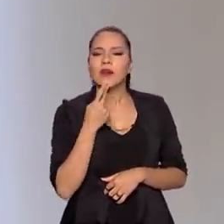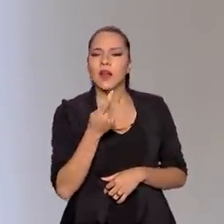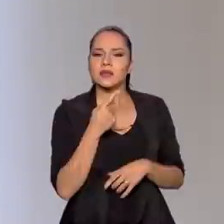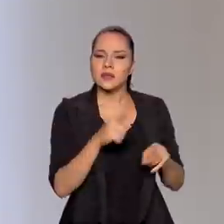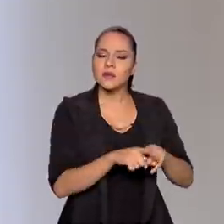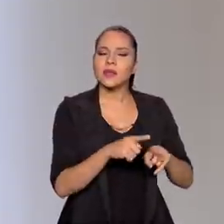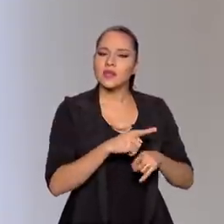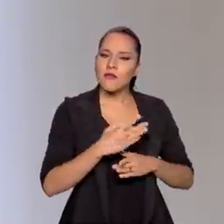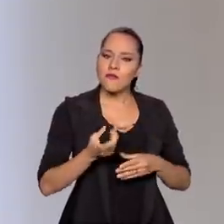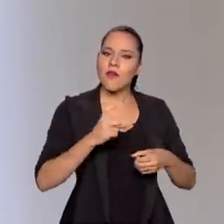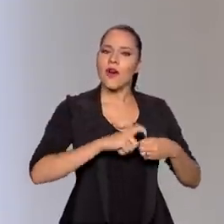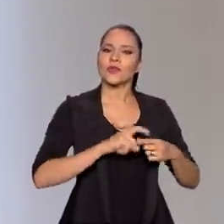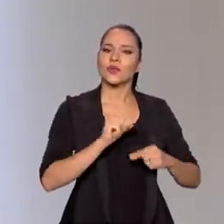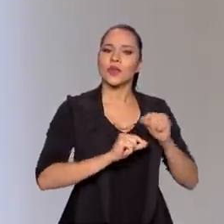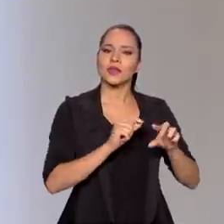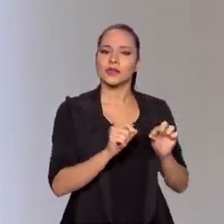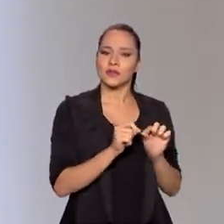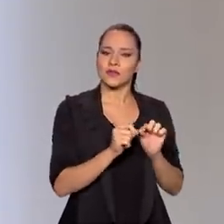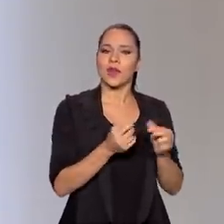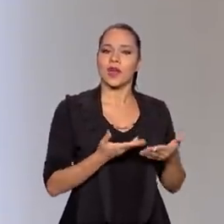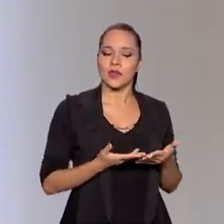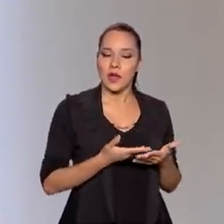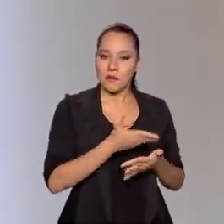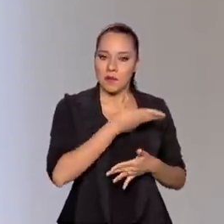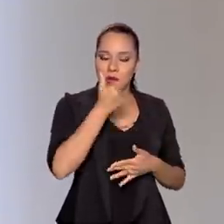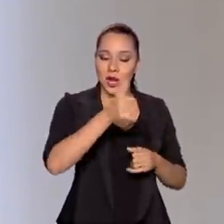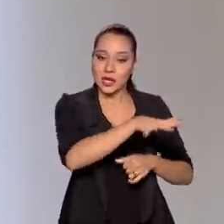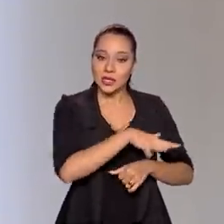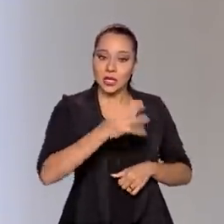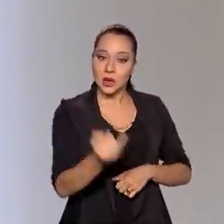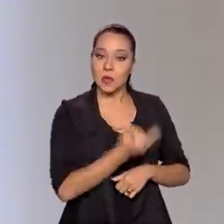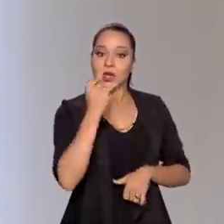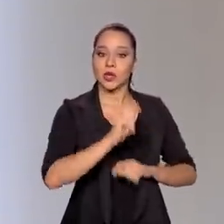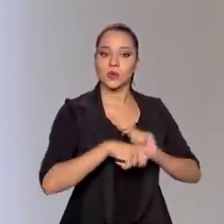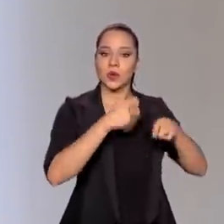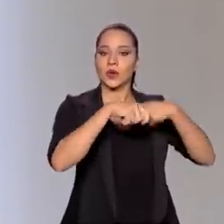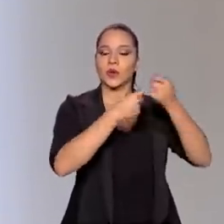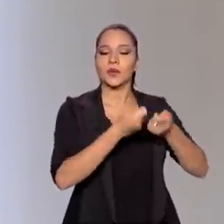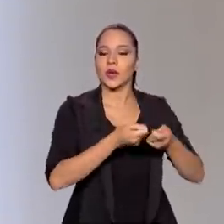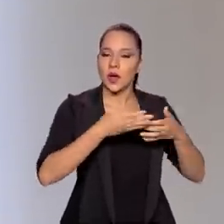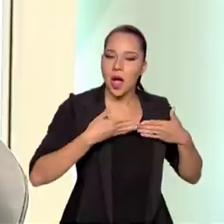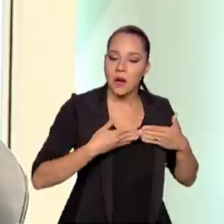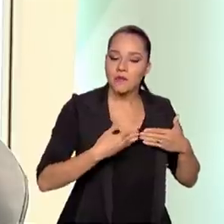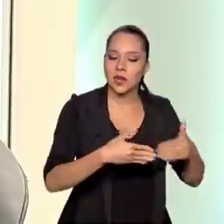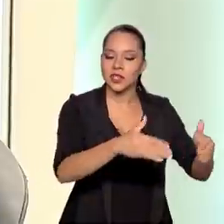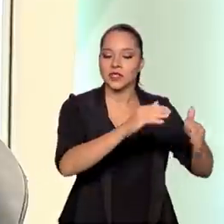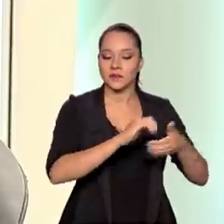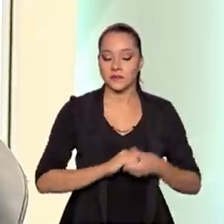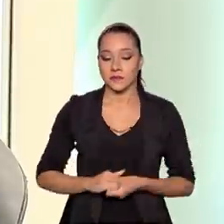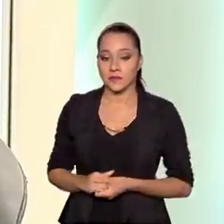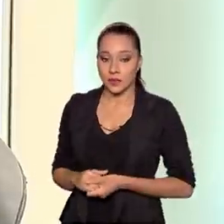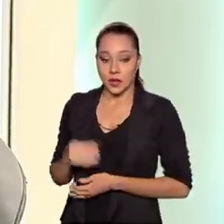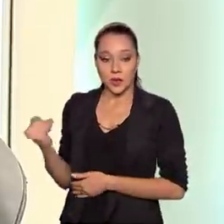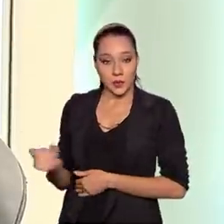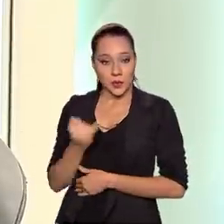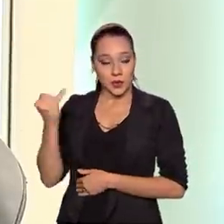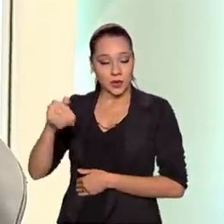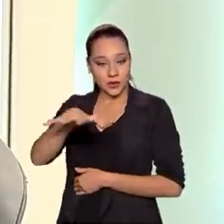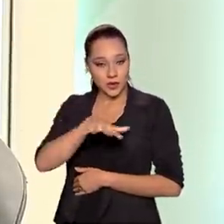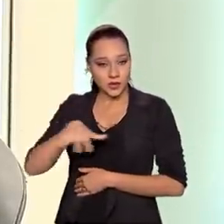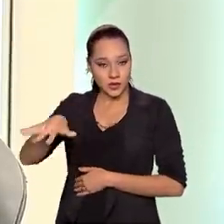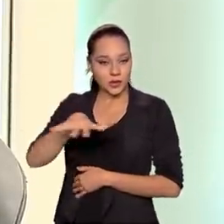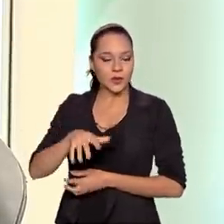e dessa retomada, o que é tem sido feito para esse setor tão importante para a economia aí deslanchar. O importante desse setor